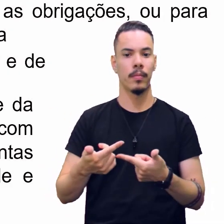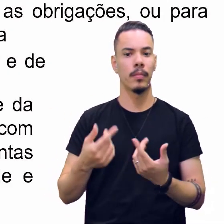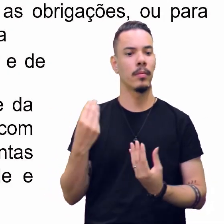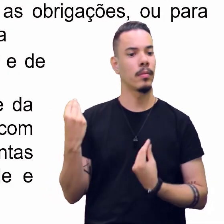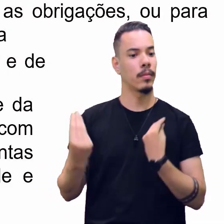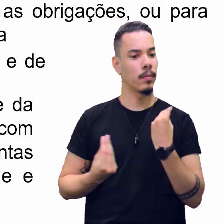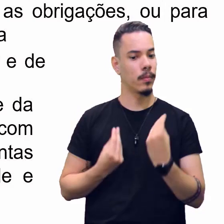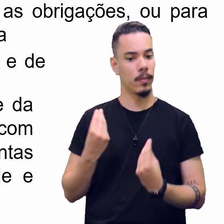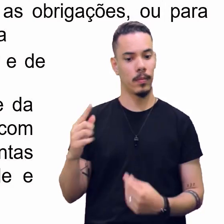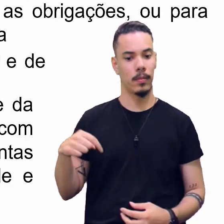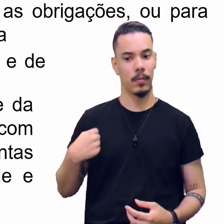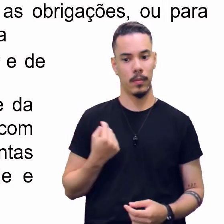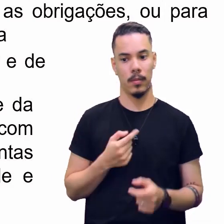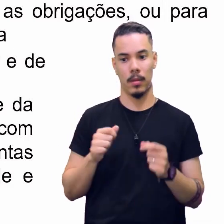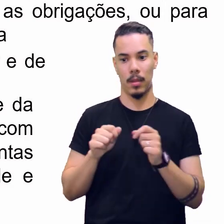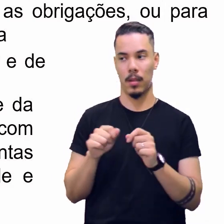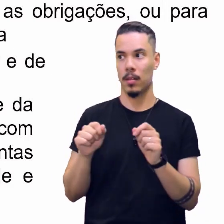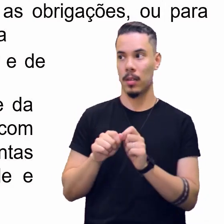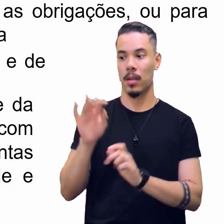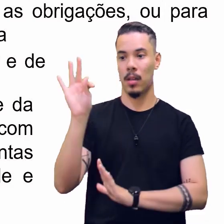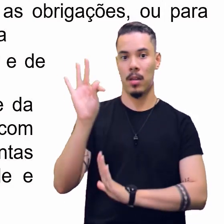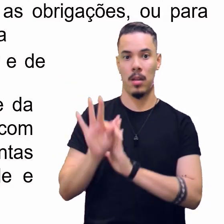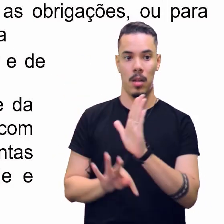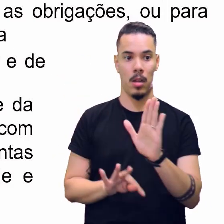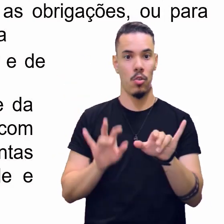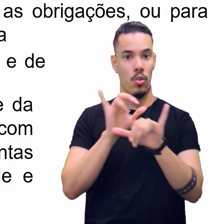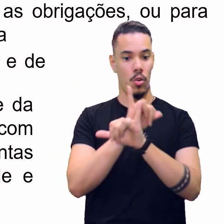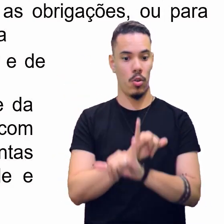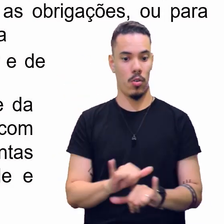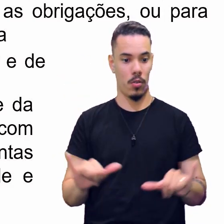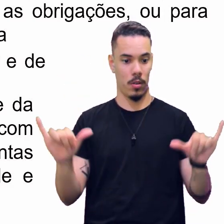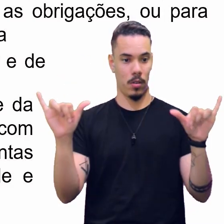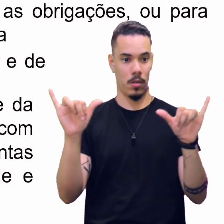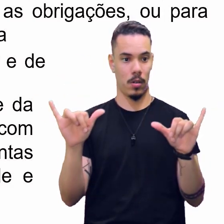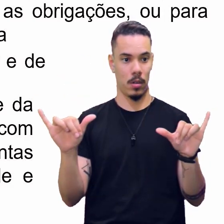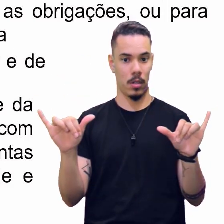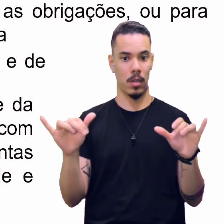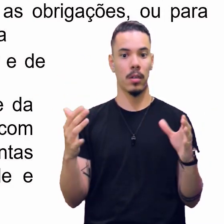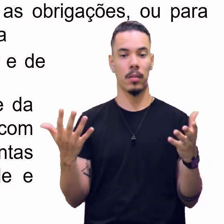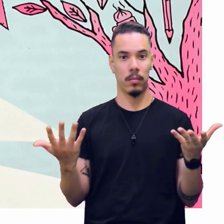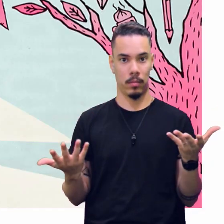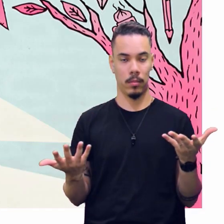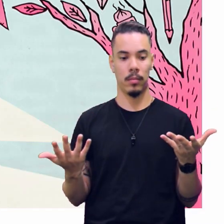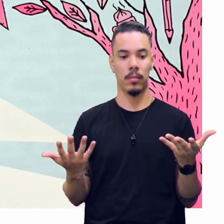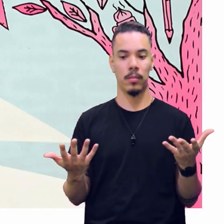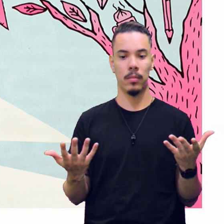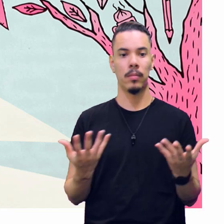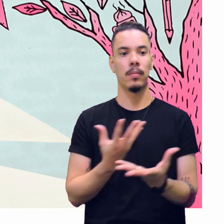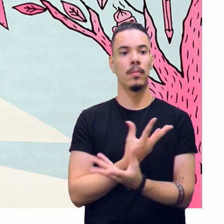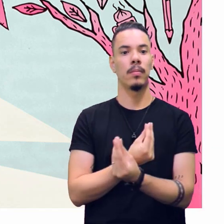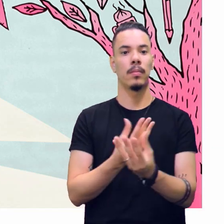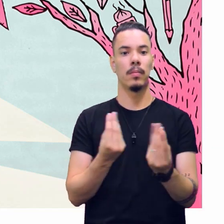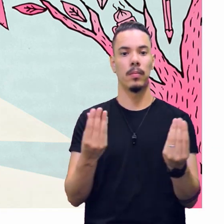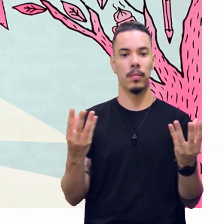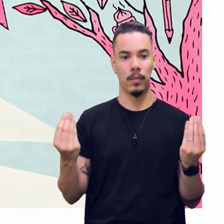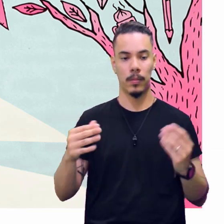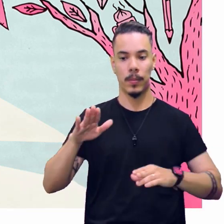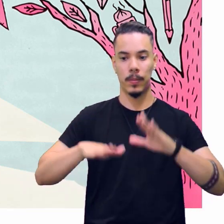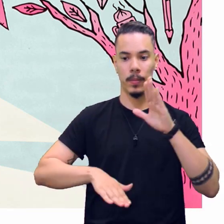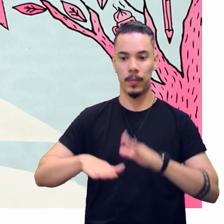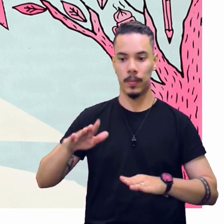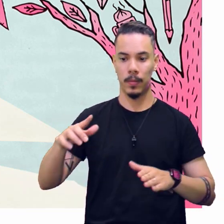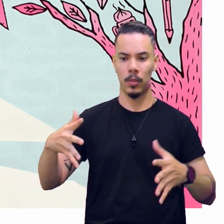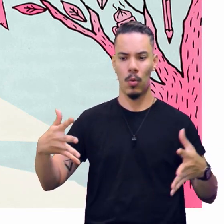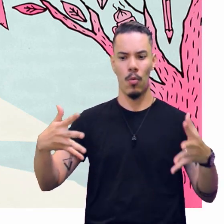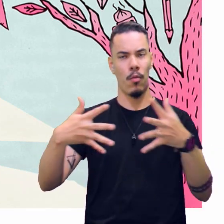com esse gênero textual notícia e reportagem, muitas vezes a gente até confunde,